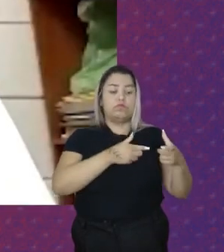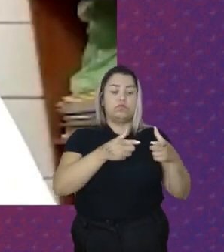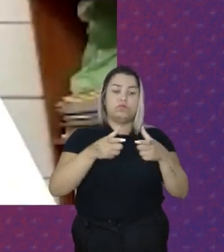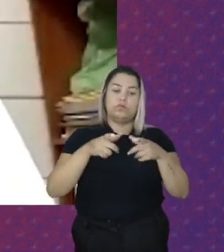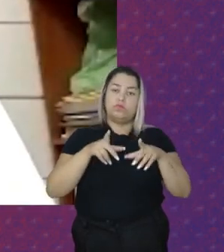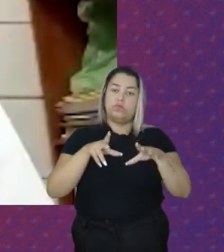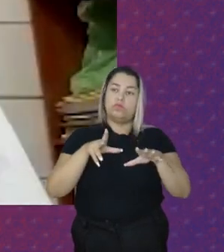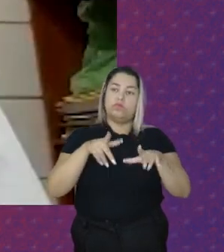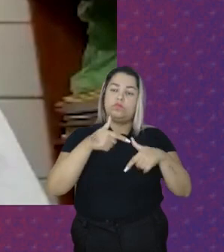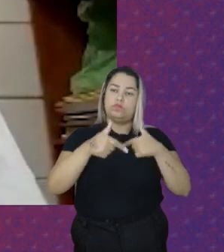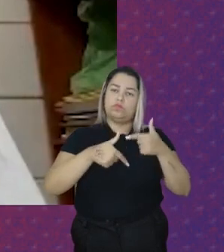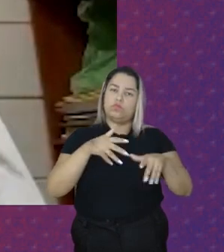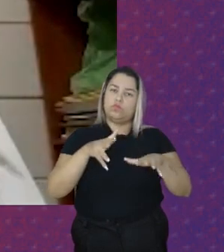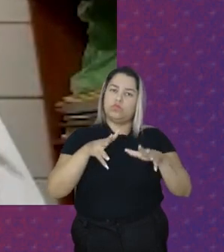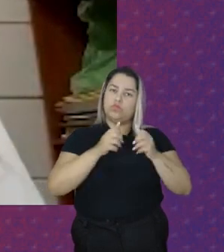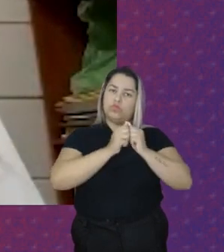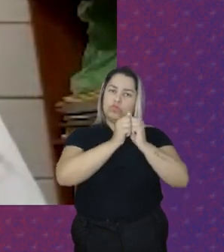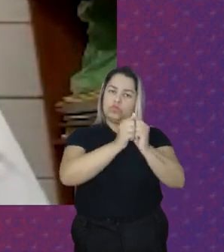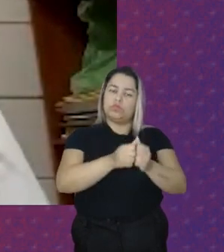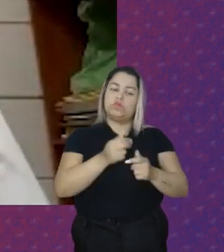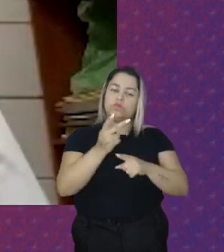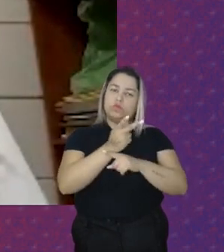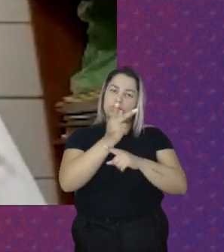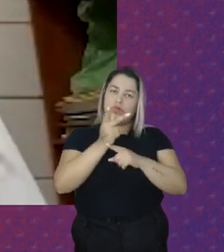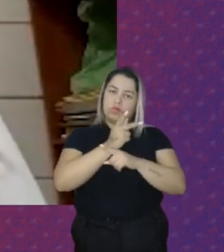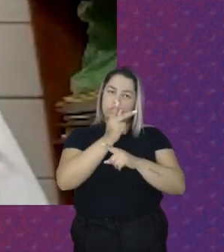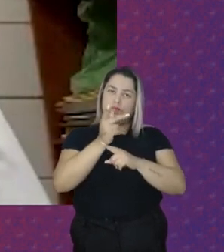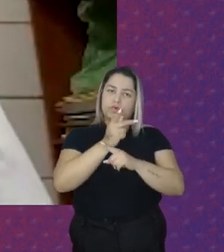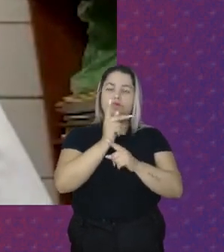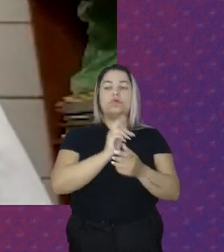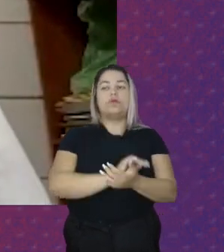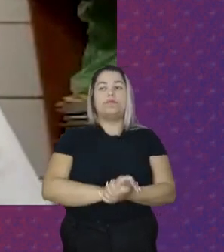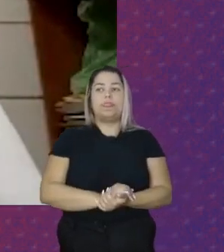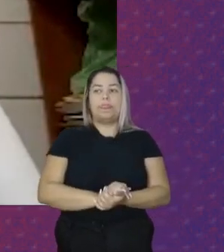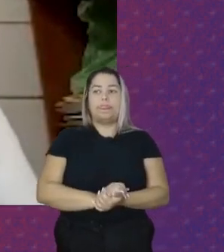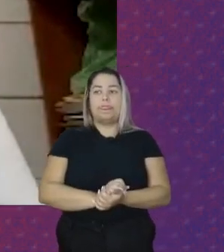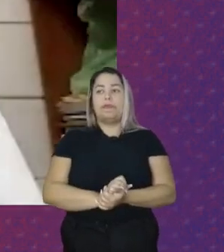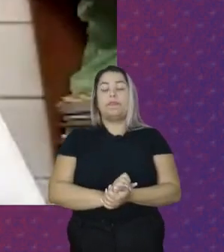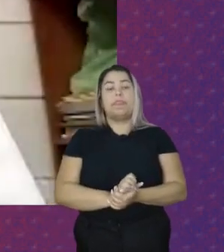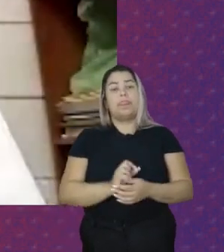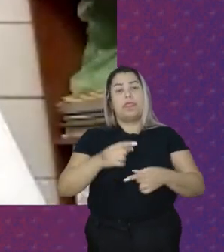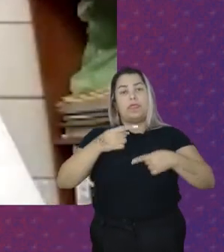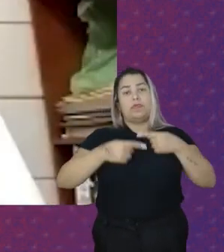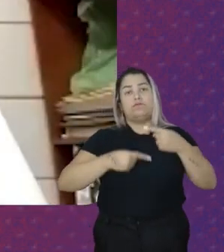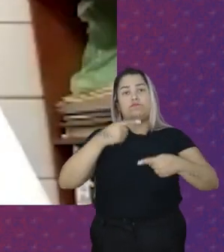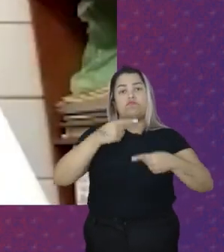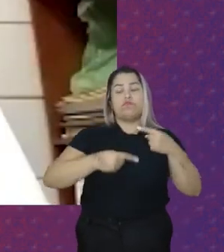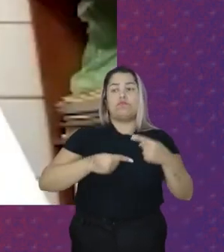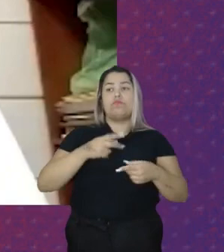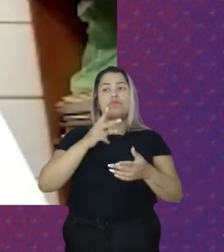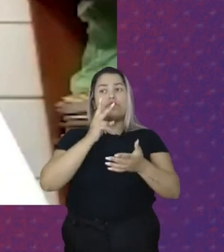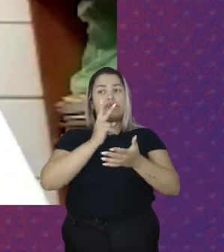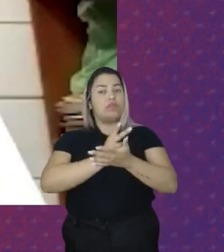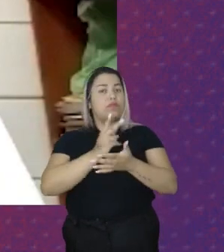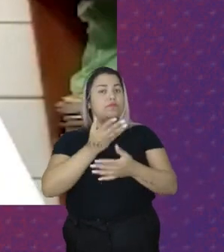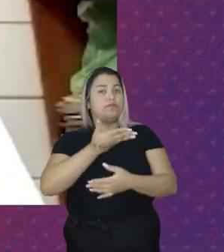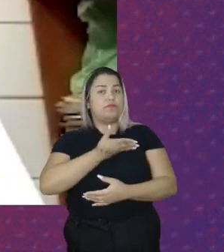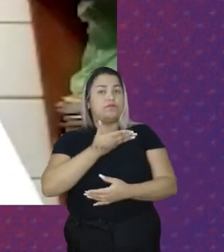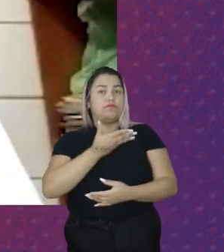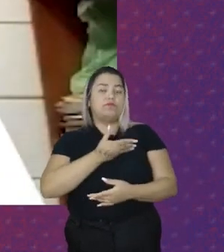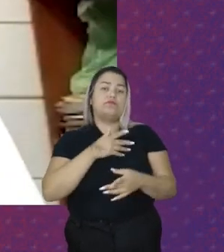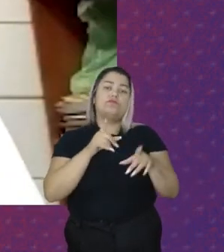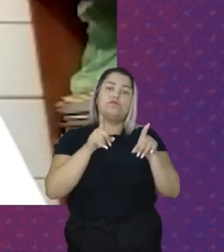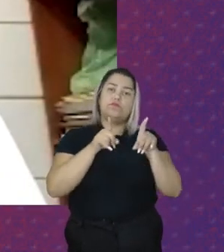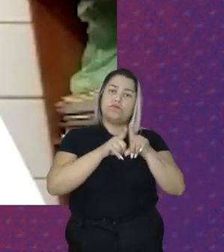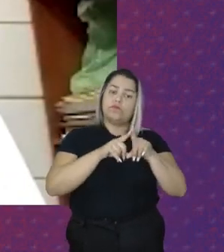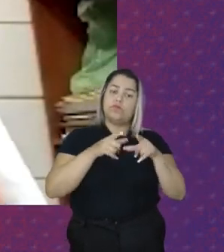junto Do que você Ter que buscar O O diálogo Com essas Companheiras Que estão Pulverizadas